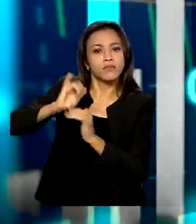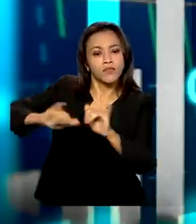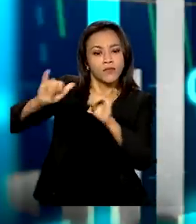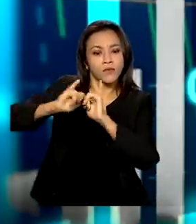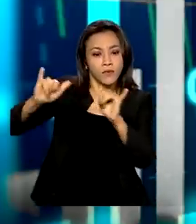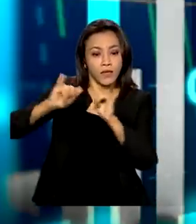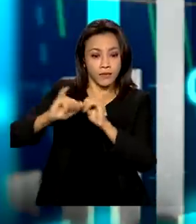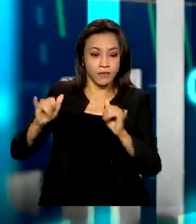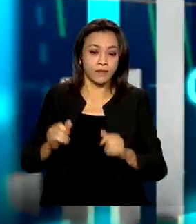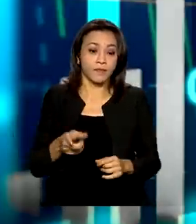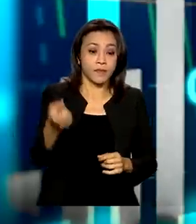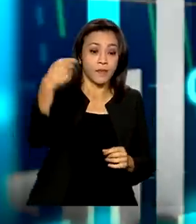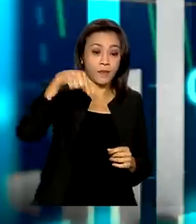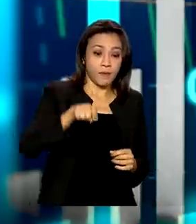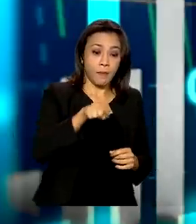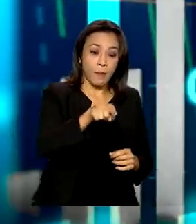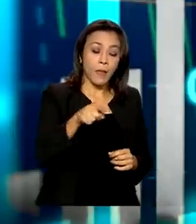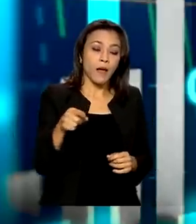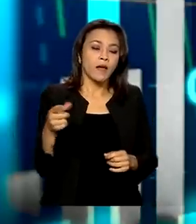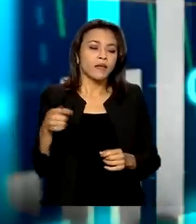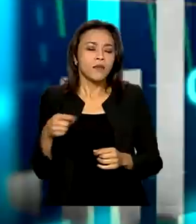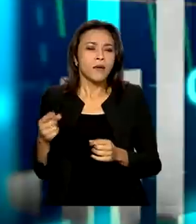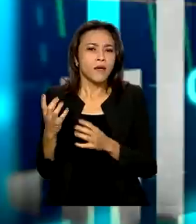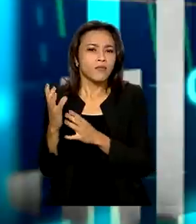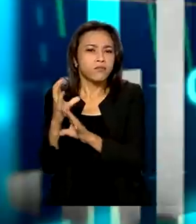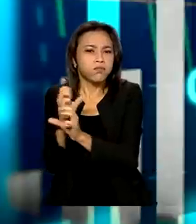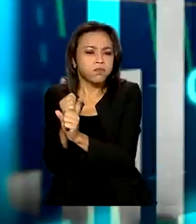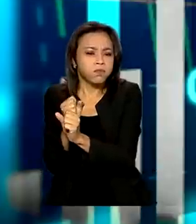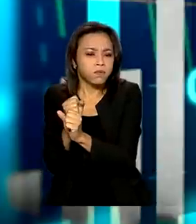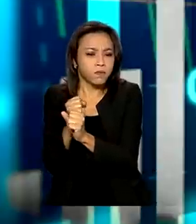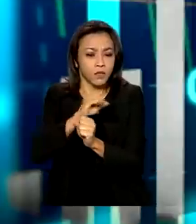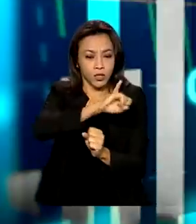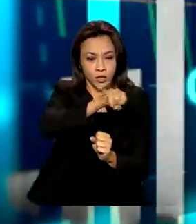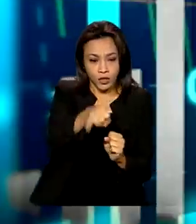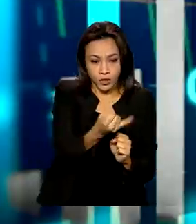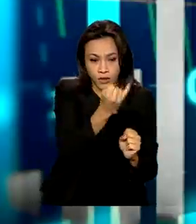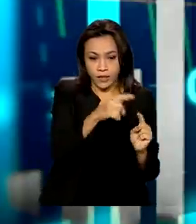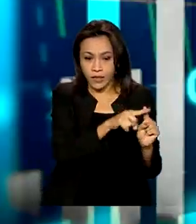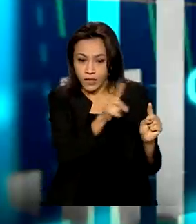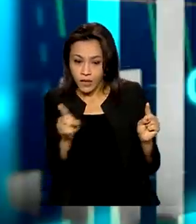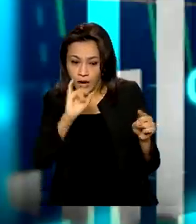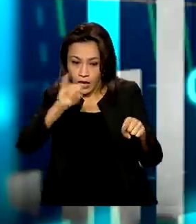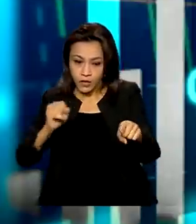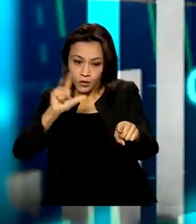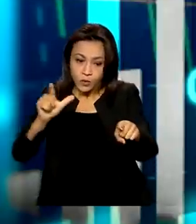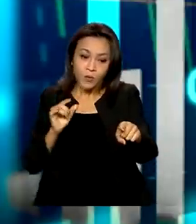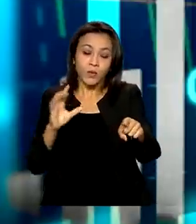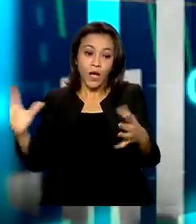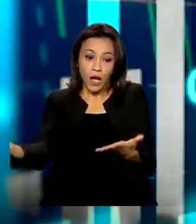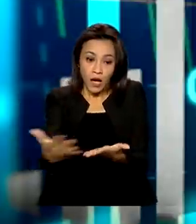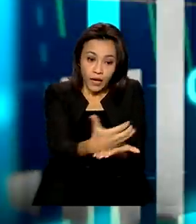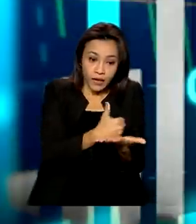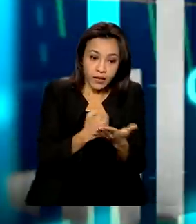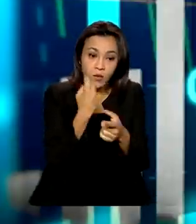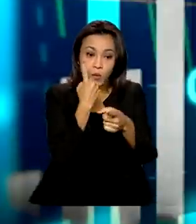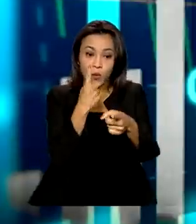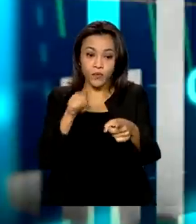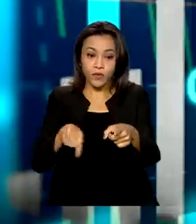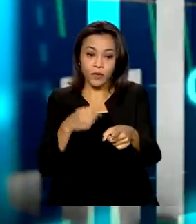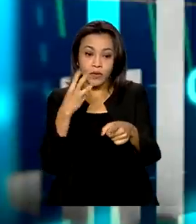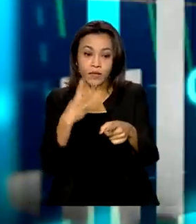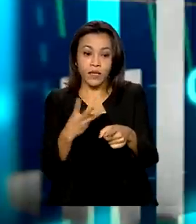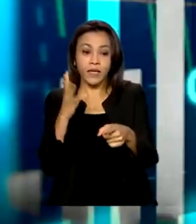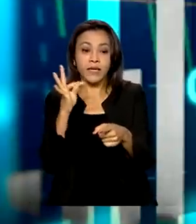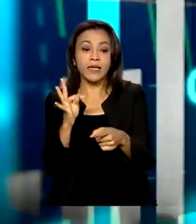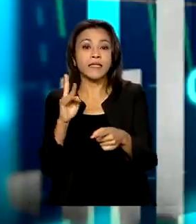de arrecadação acumulada, a situação também não é muito diferente. De janeiro a julho, a arrecadação chegou a 1,3 trilhão de reais,